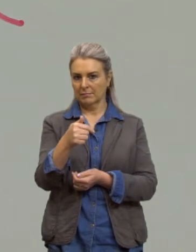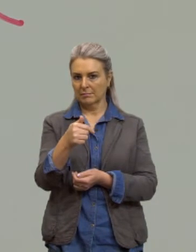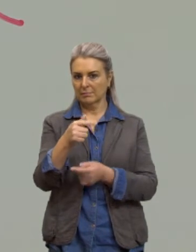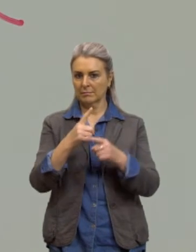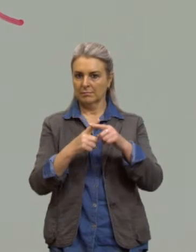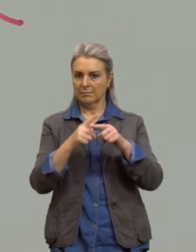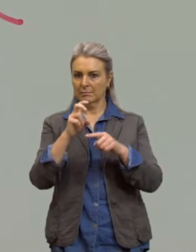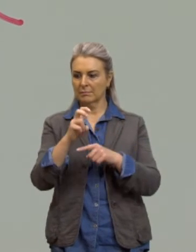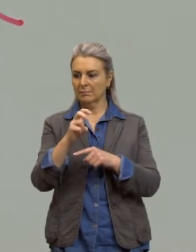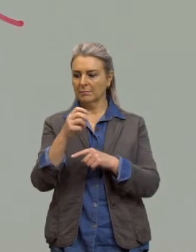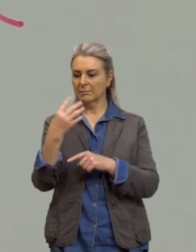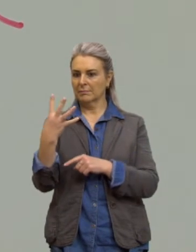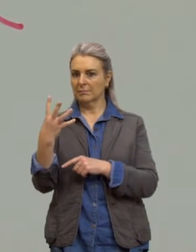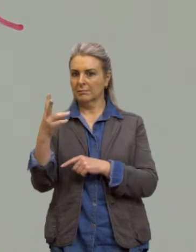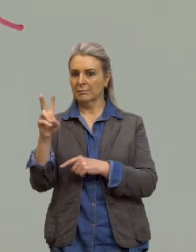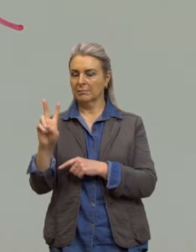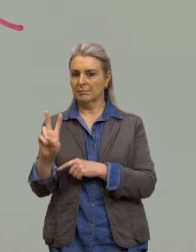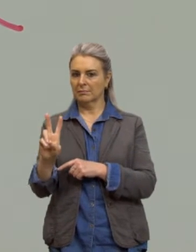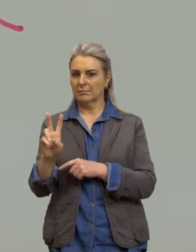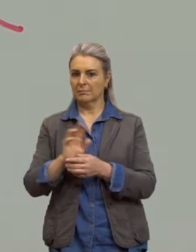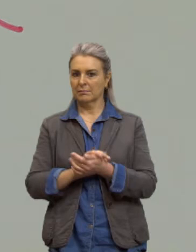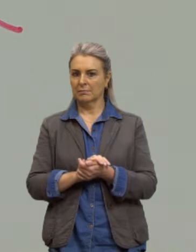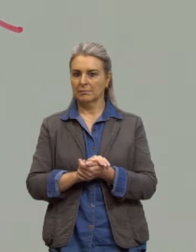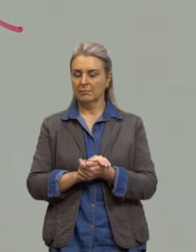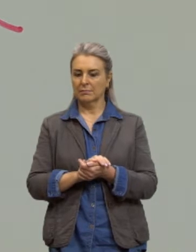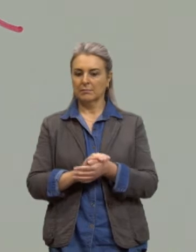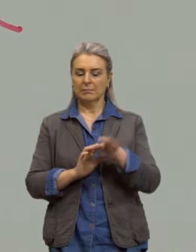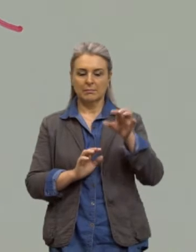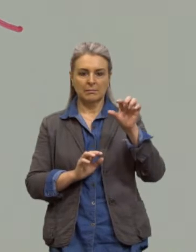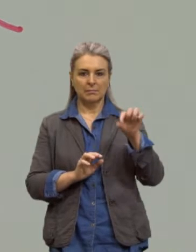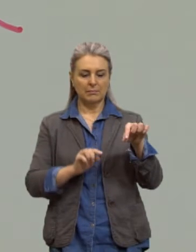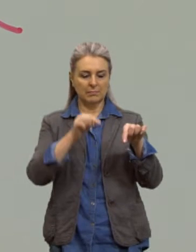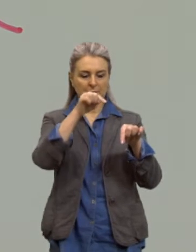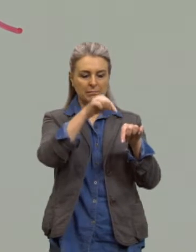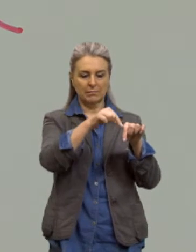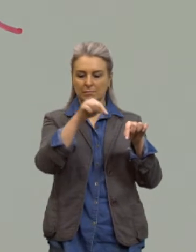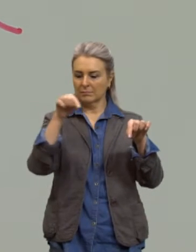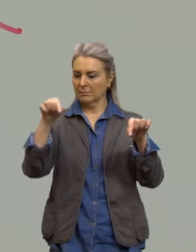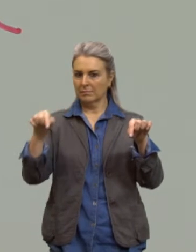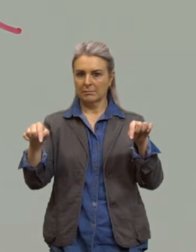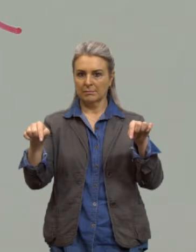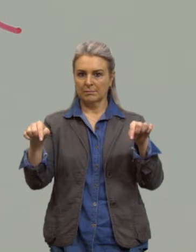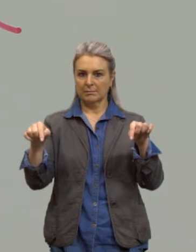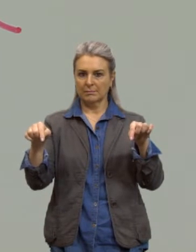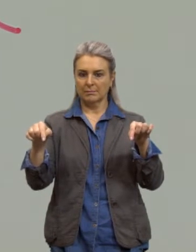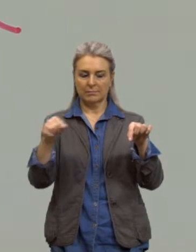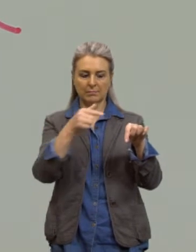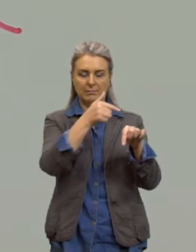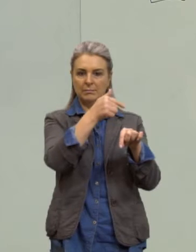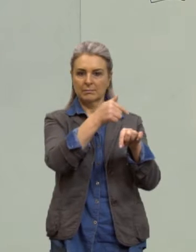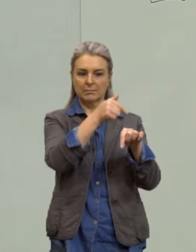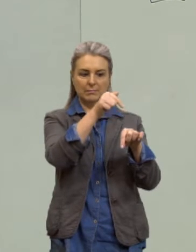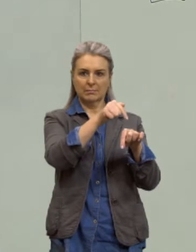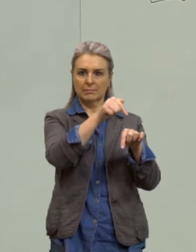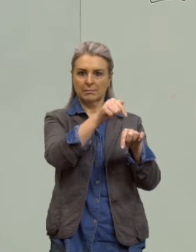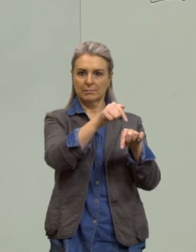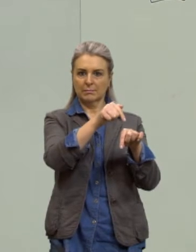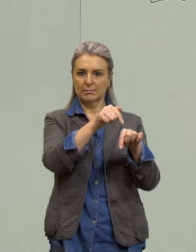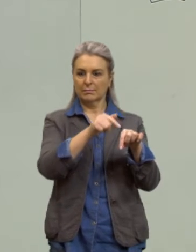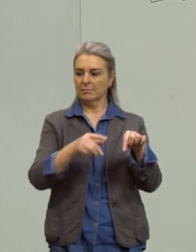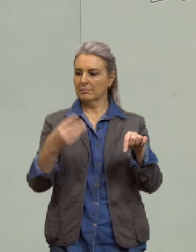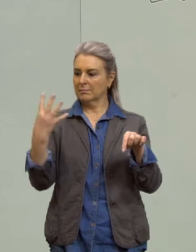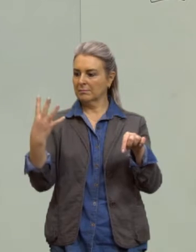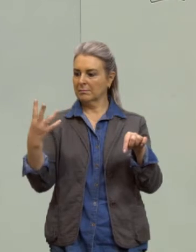dois o que que eu fiz? Eu interpolei eu inseri entre o número sete e o número